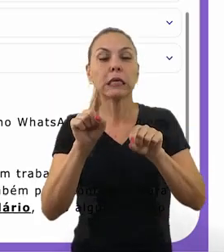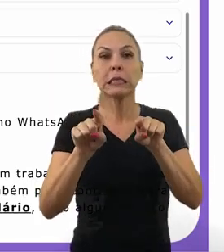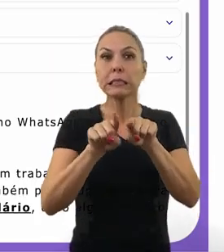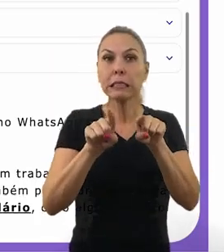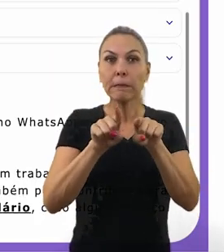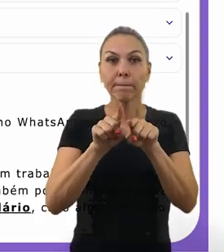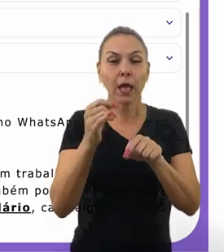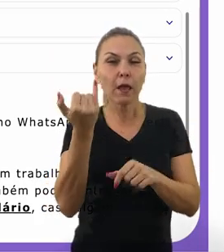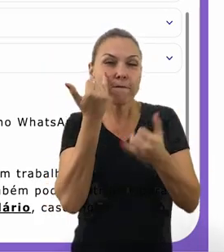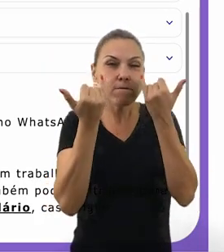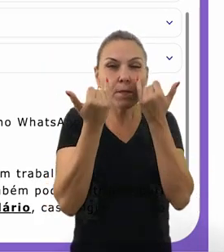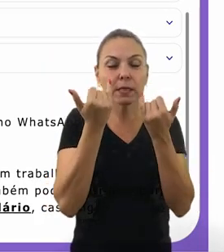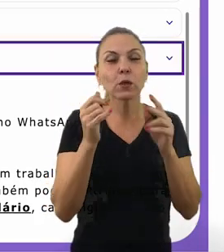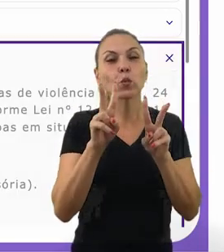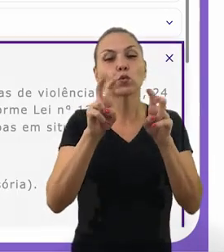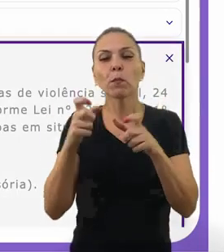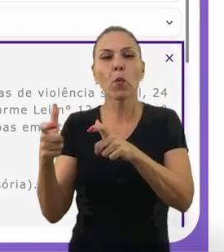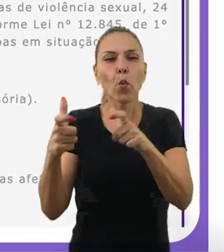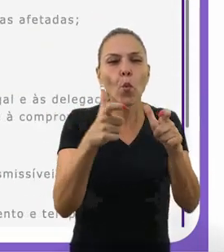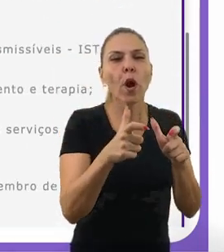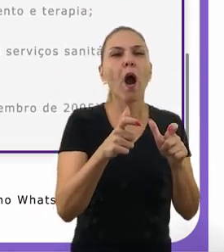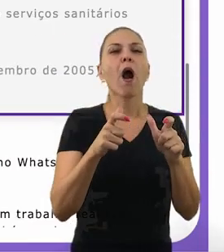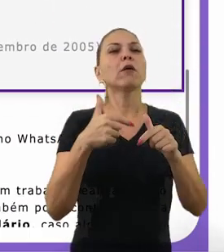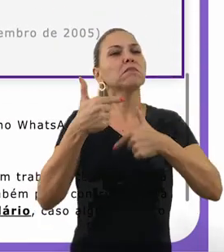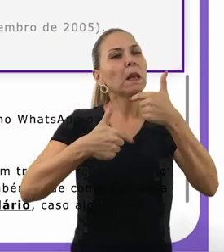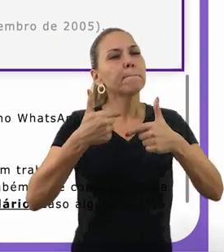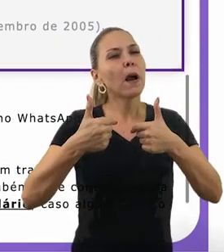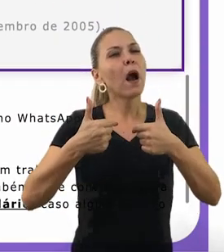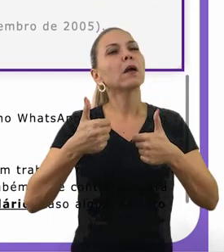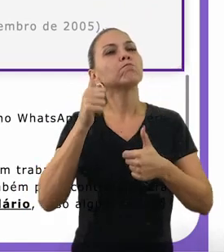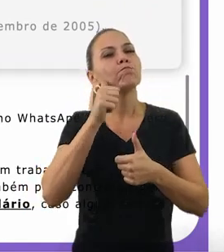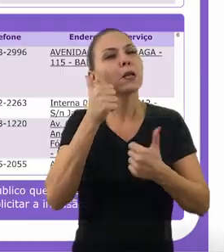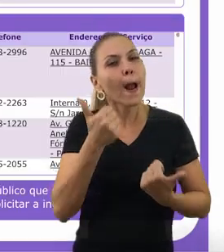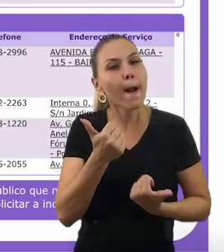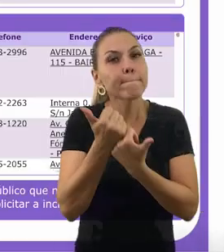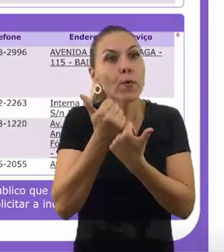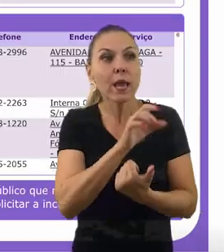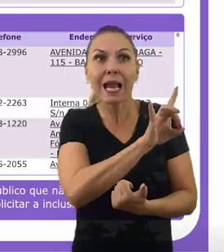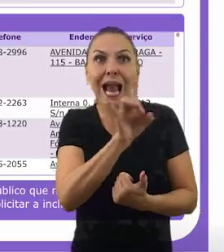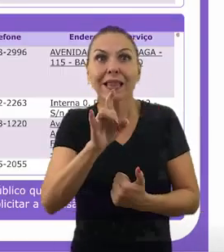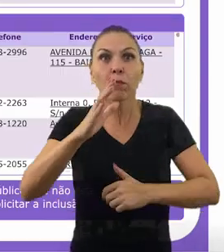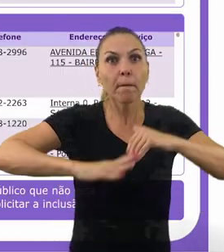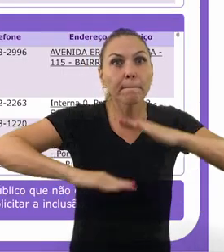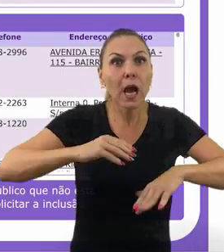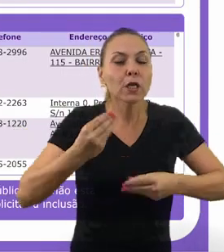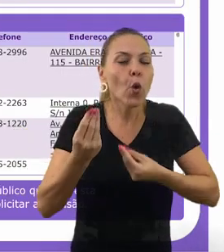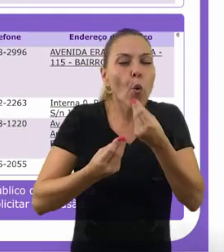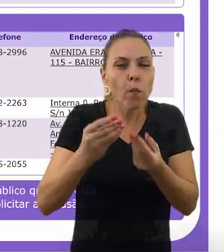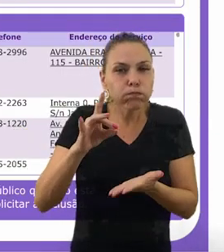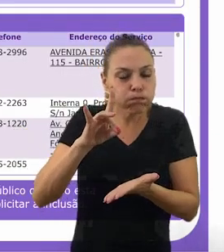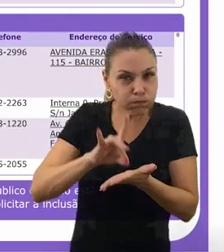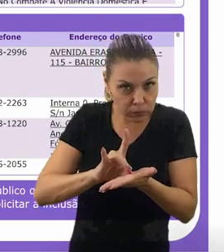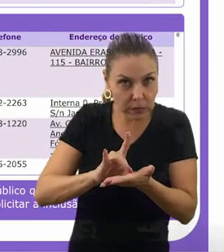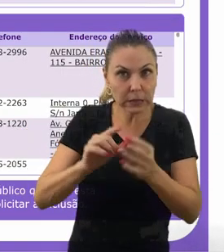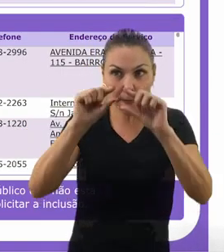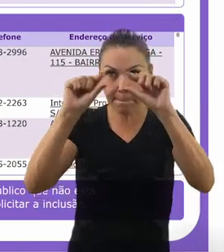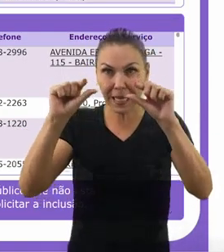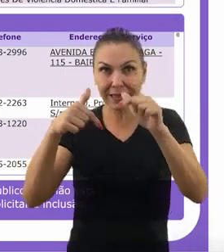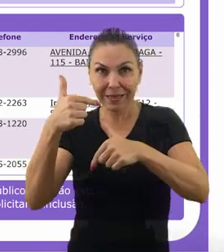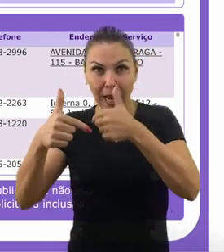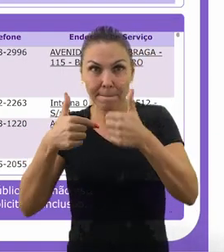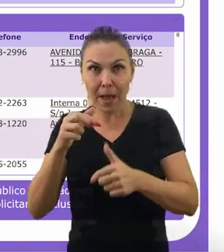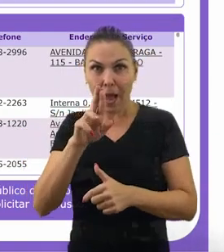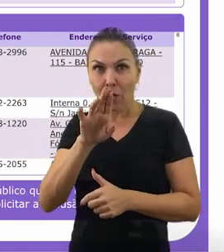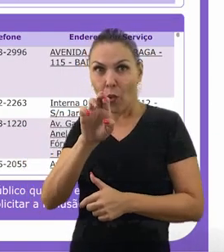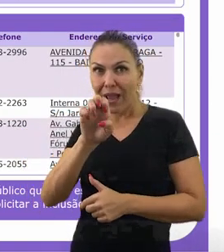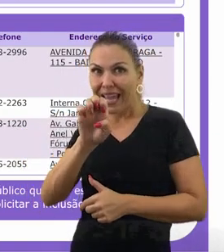sobre os estabelecimentos e serviços de apoio às mulheres e como cada um deles atua. A aba Serviços da Rede é um espaço de busca